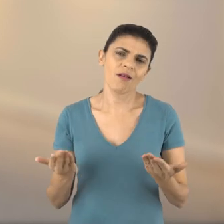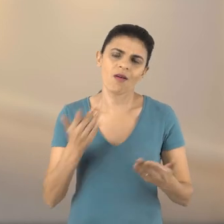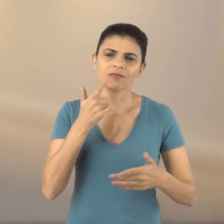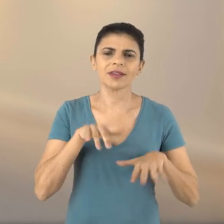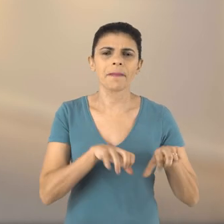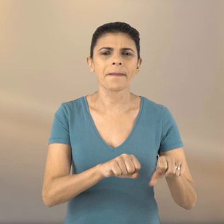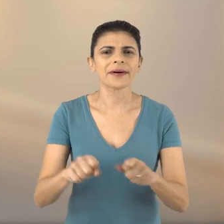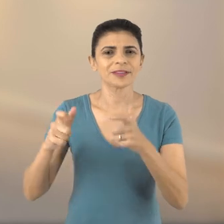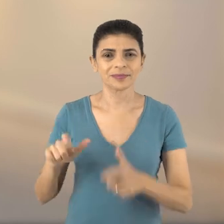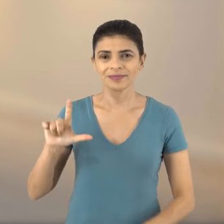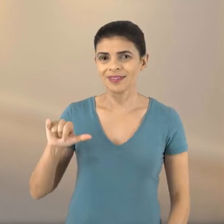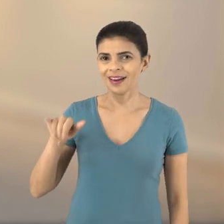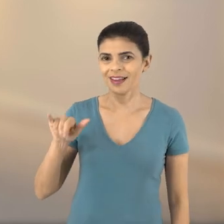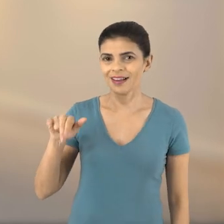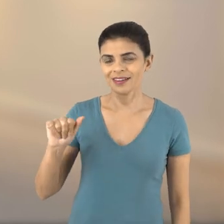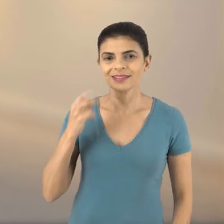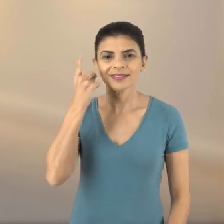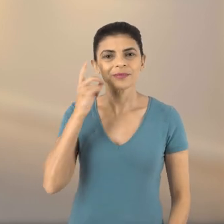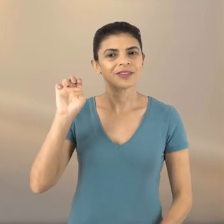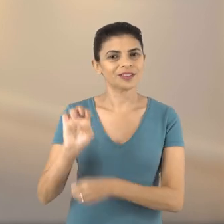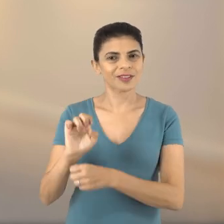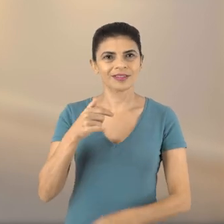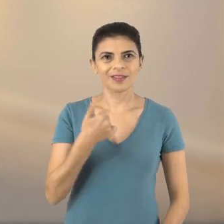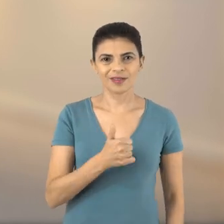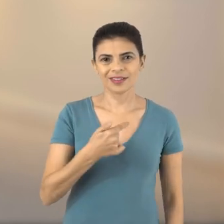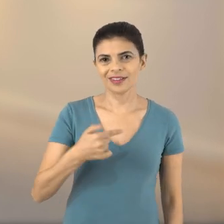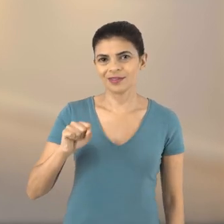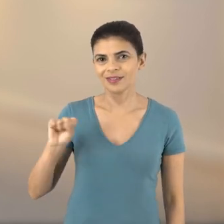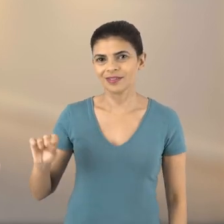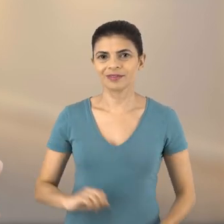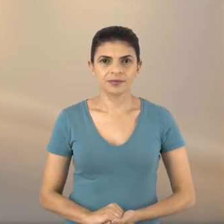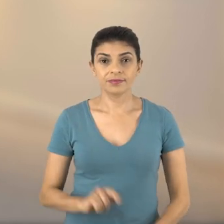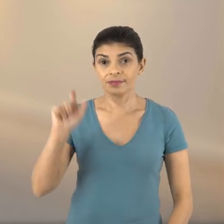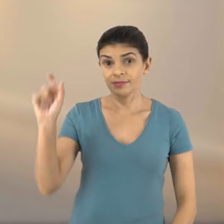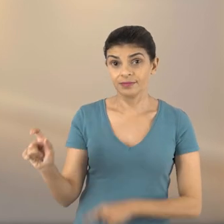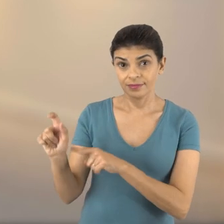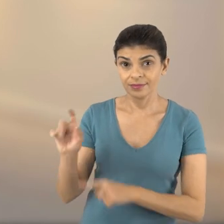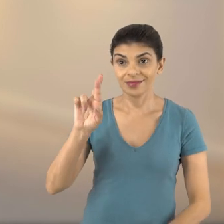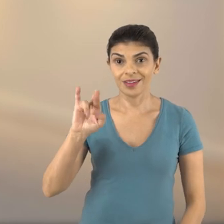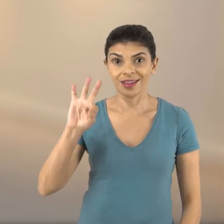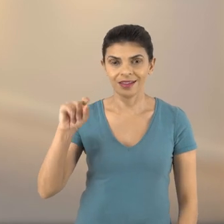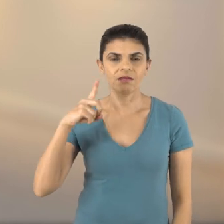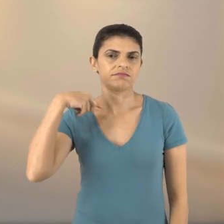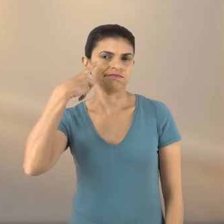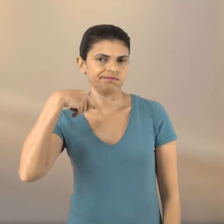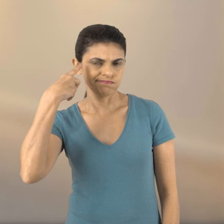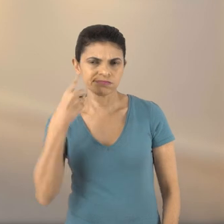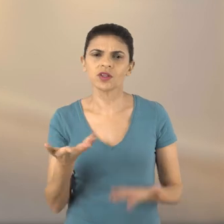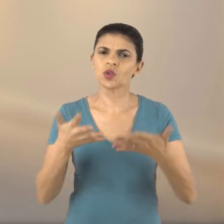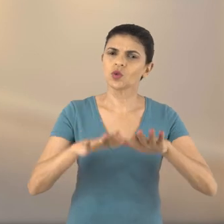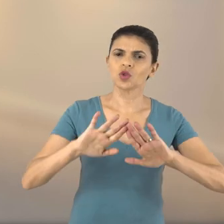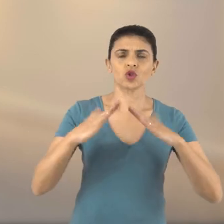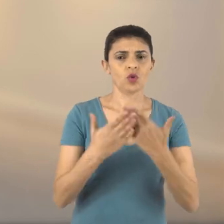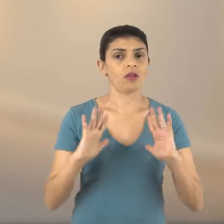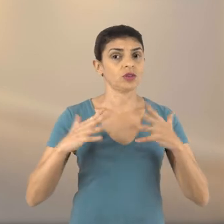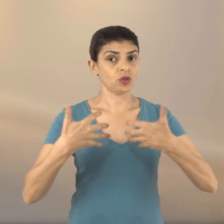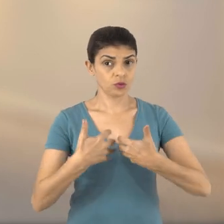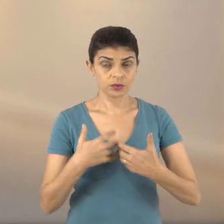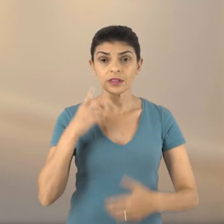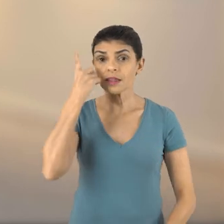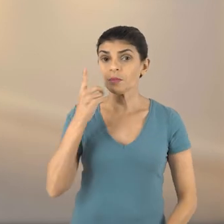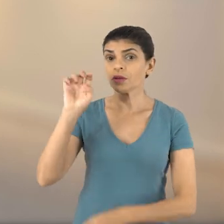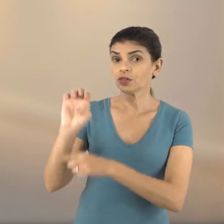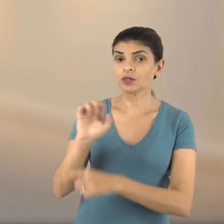de ocupar todos os espaços. Laiana Araújo, estadual 11788. Sou doutora Rita Cistelo, advogada pela Inclusão Escolar da